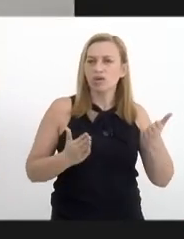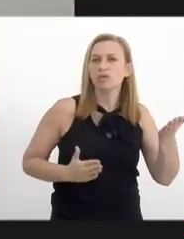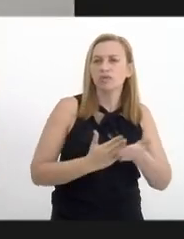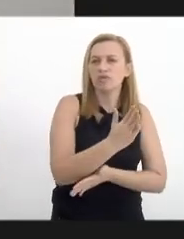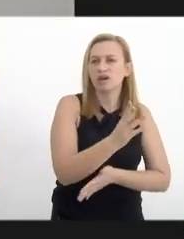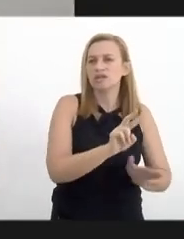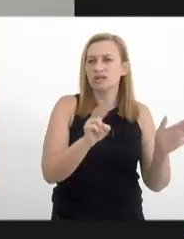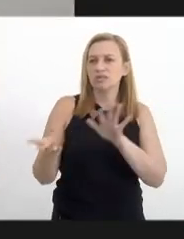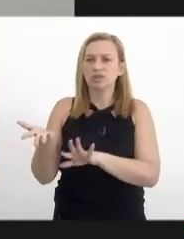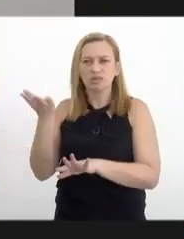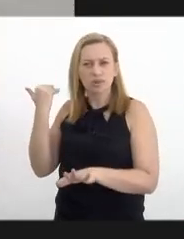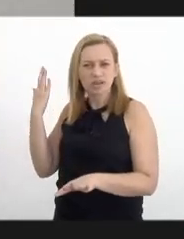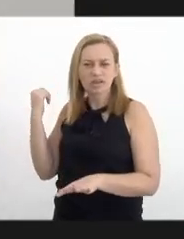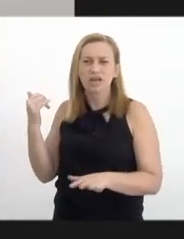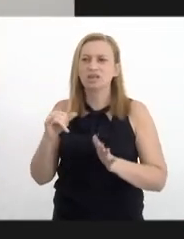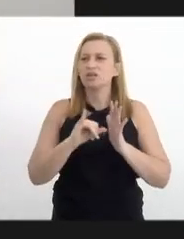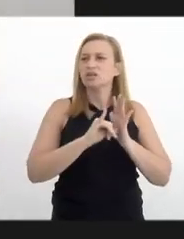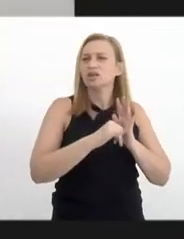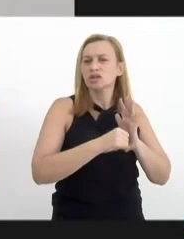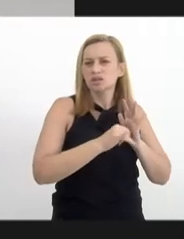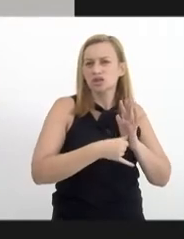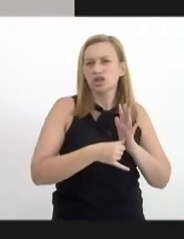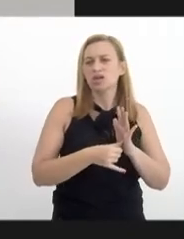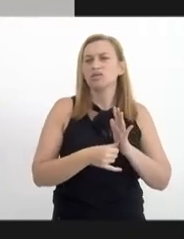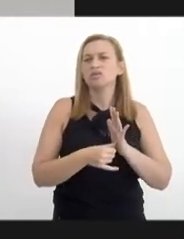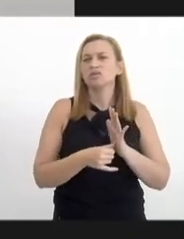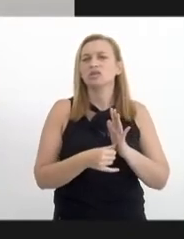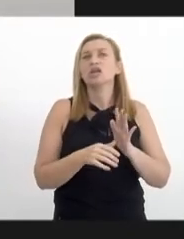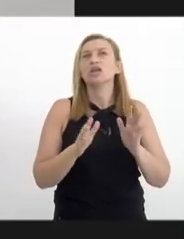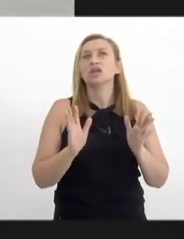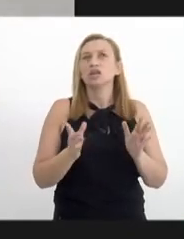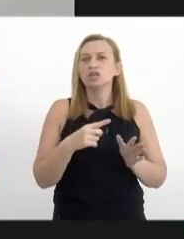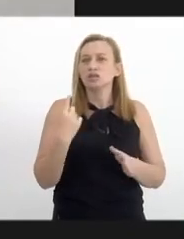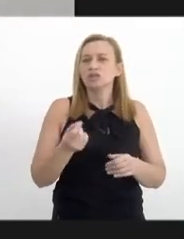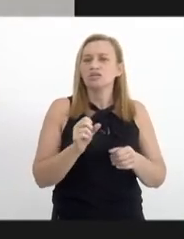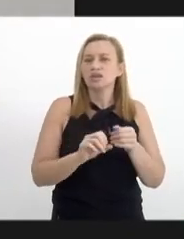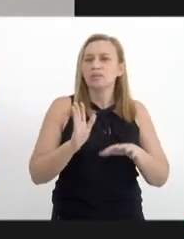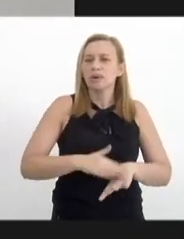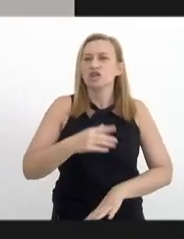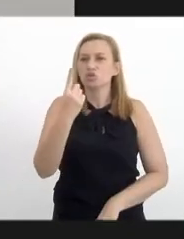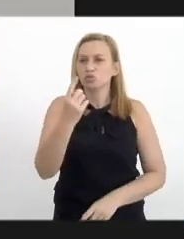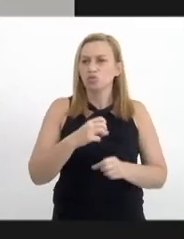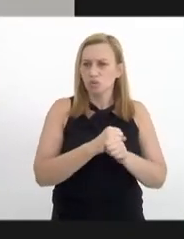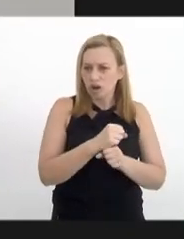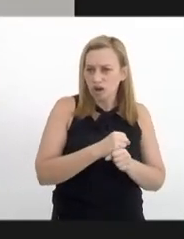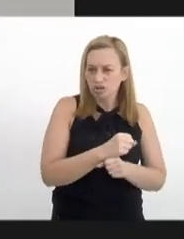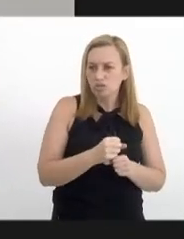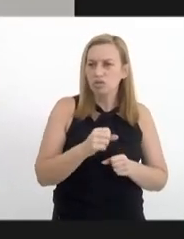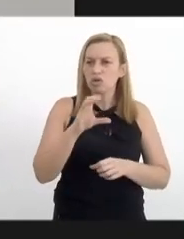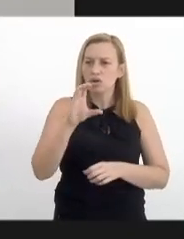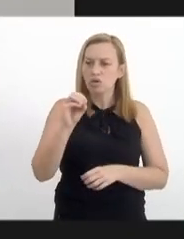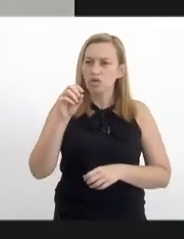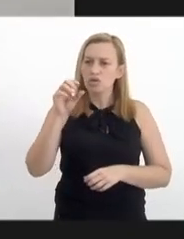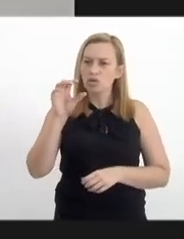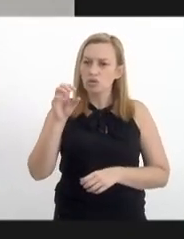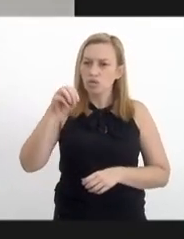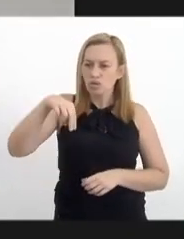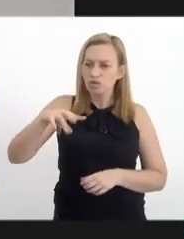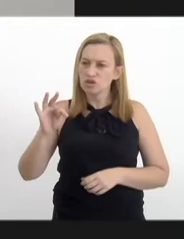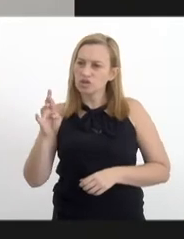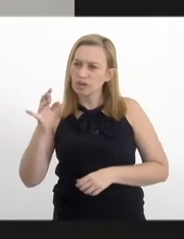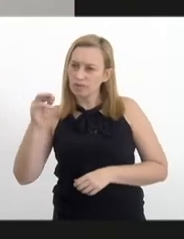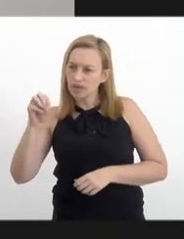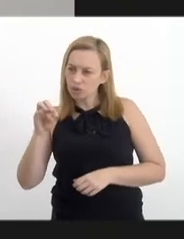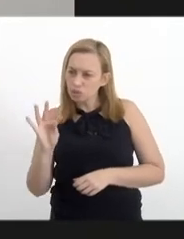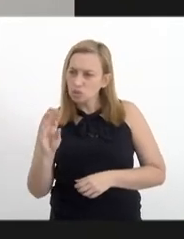passada e foi publicado em diário oficial e a gente também vai fazer mais um ano de cofinanciamento. Mas a partir do